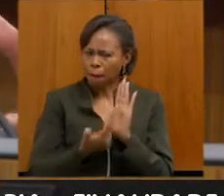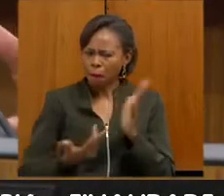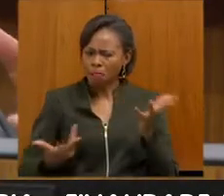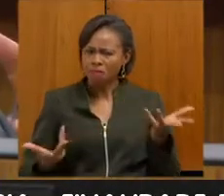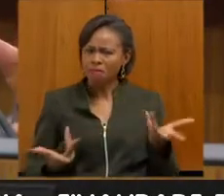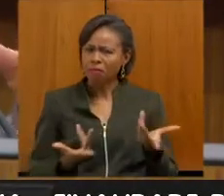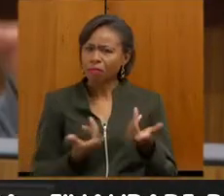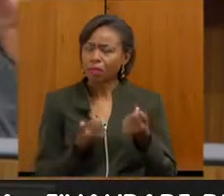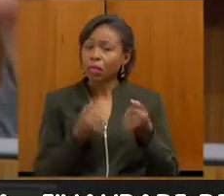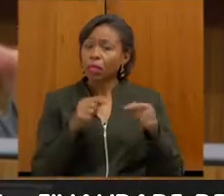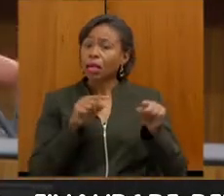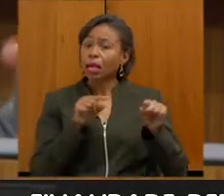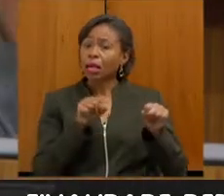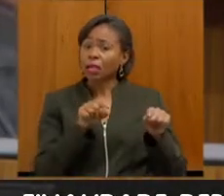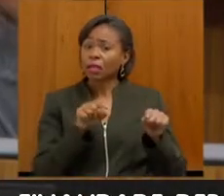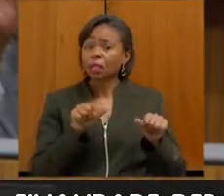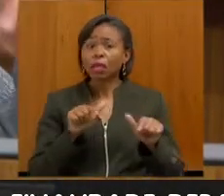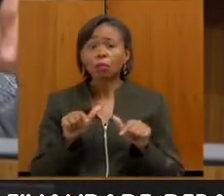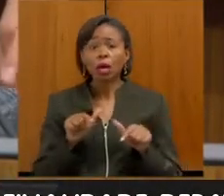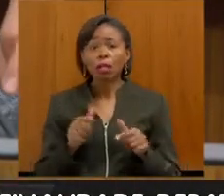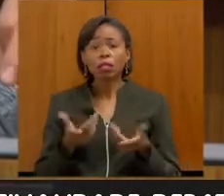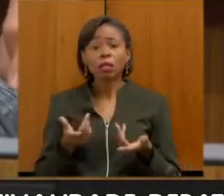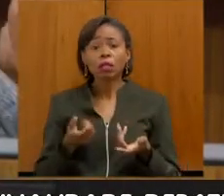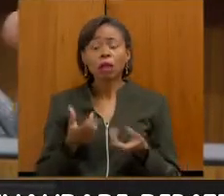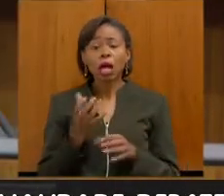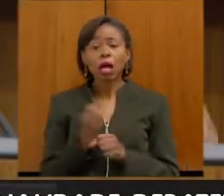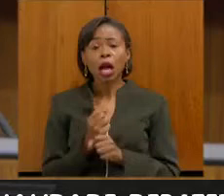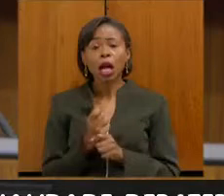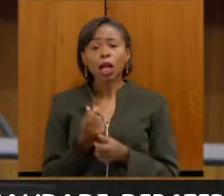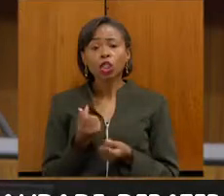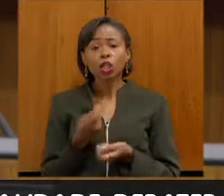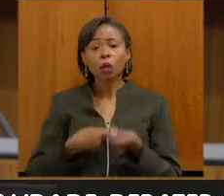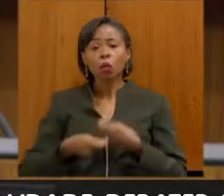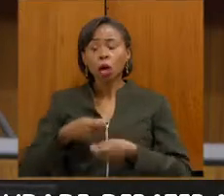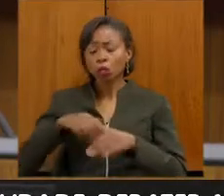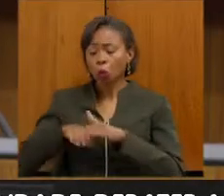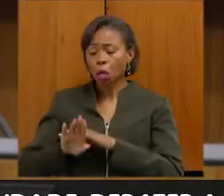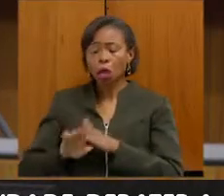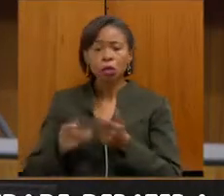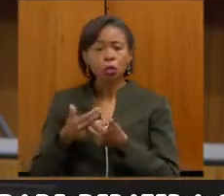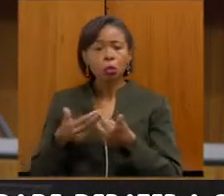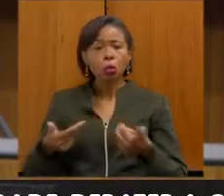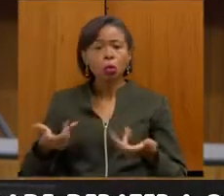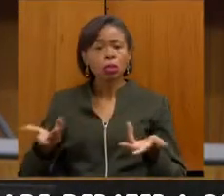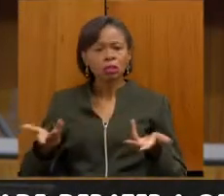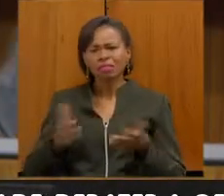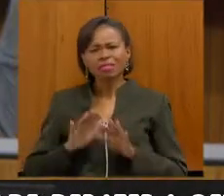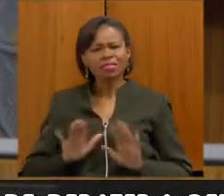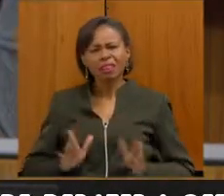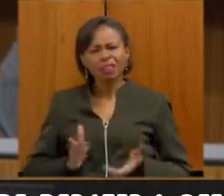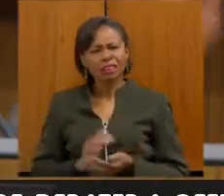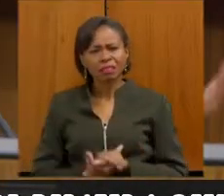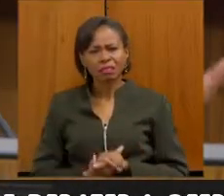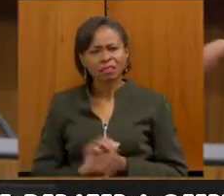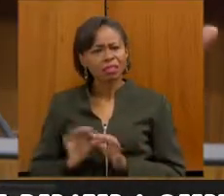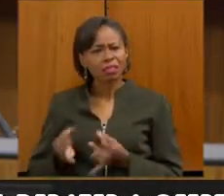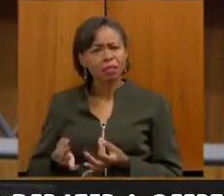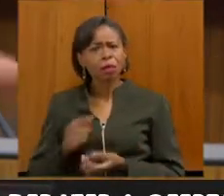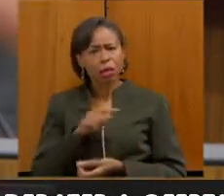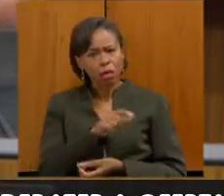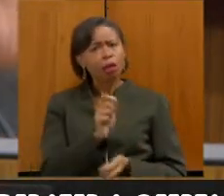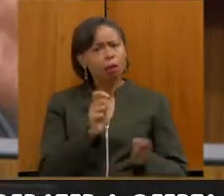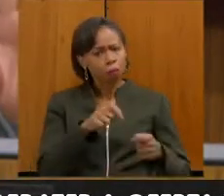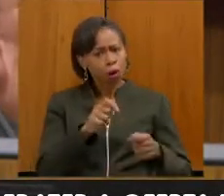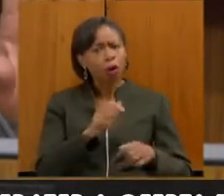trabalho dele está sendo num caixa só para colocar as coisas dentro do pacote. Ele poderia ser muito mais feliz,